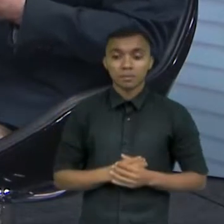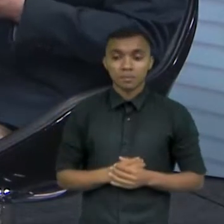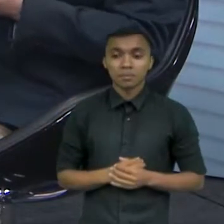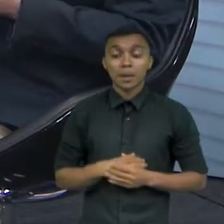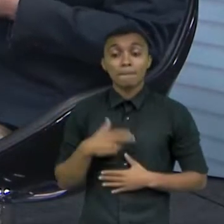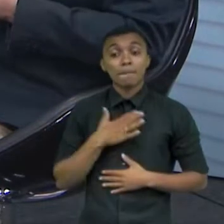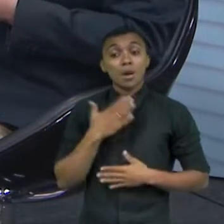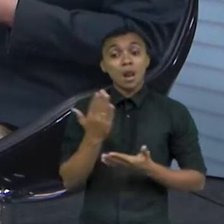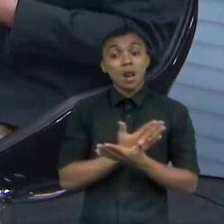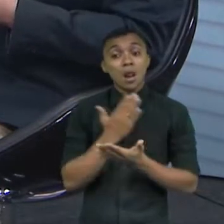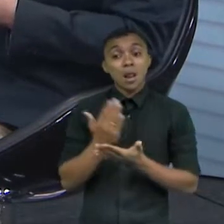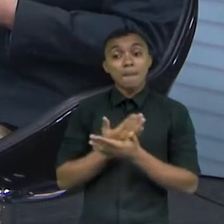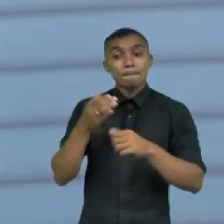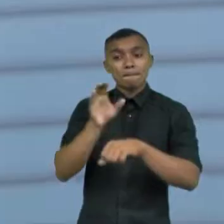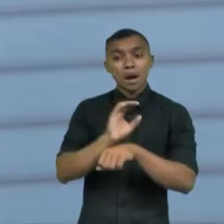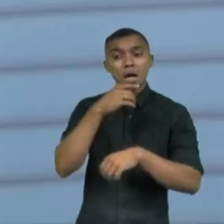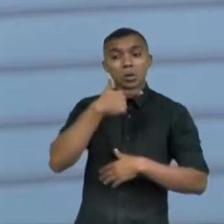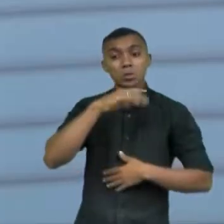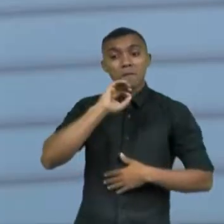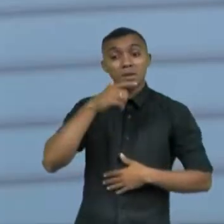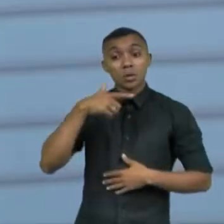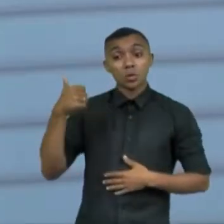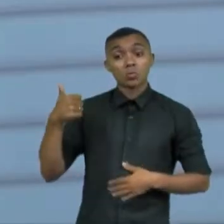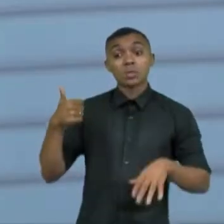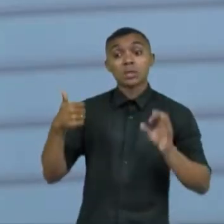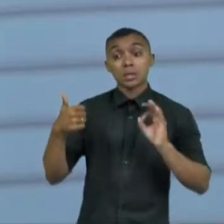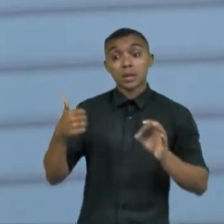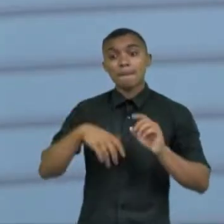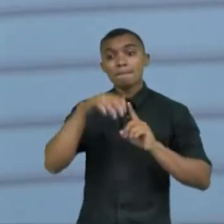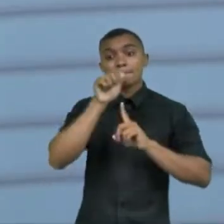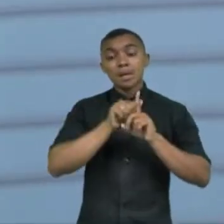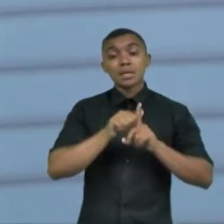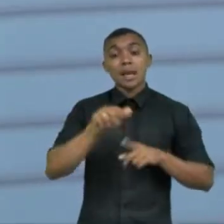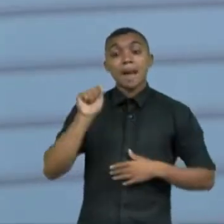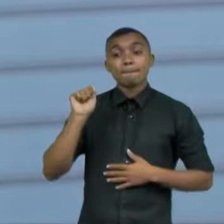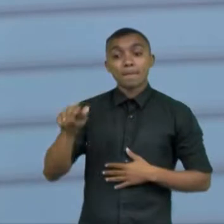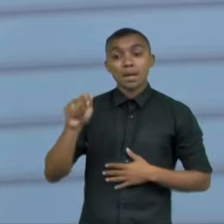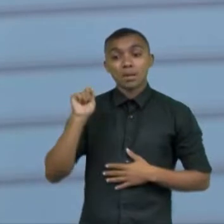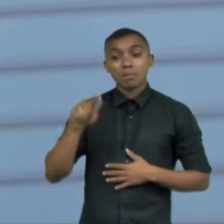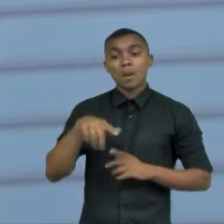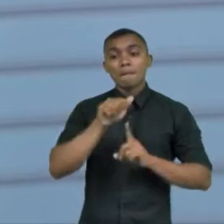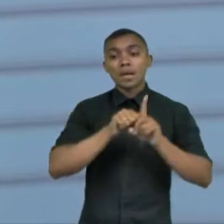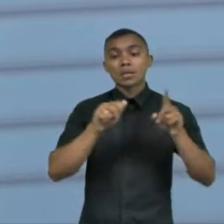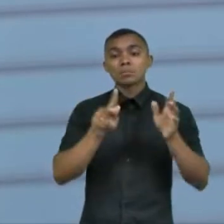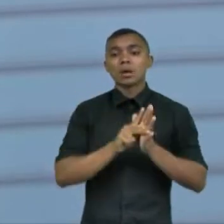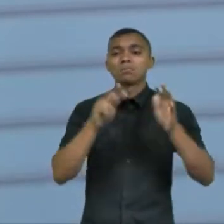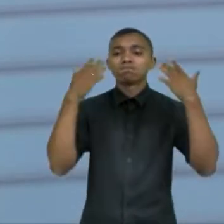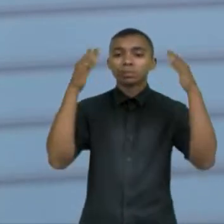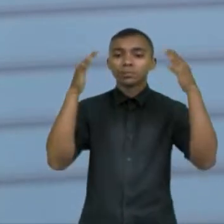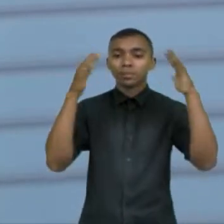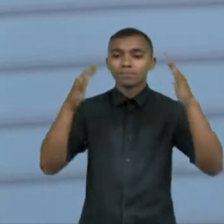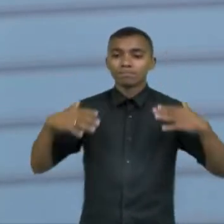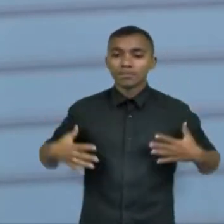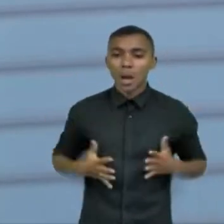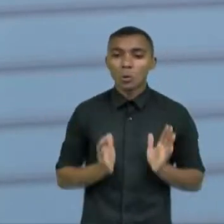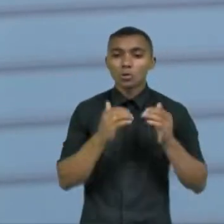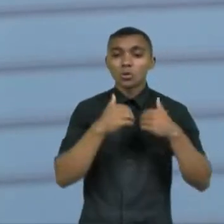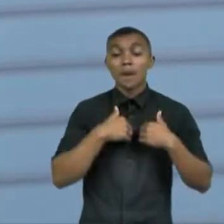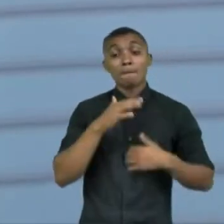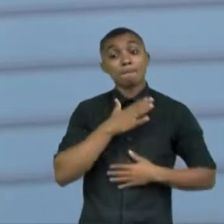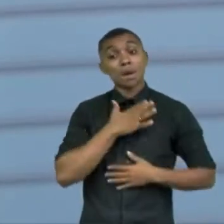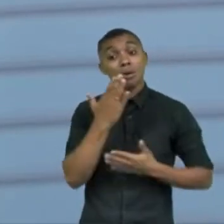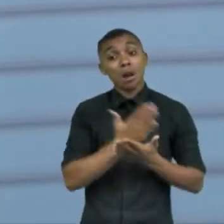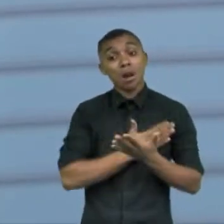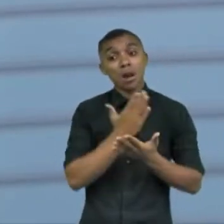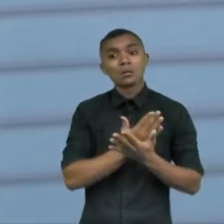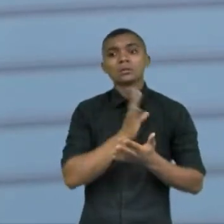em 2021 no mês de abril que é o mês de comemoração do autismo mas meu livro ele